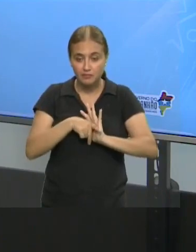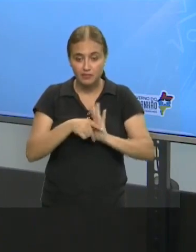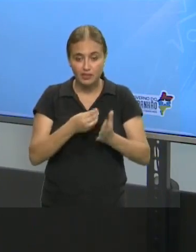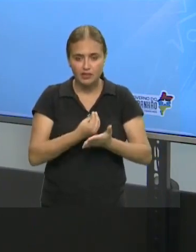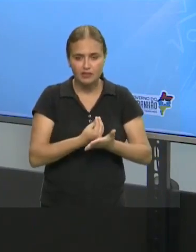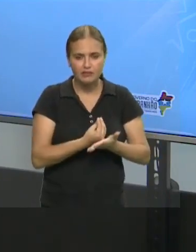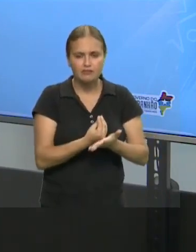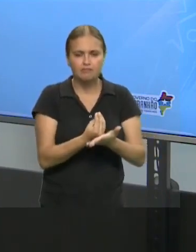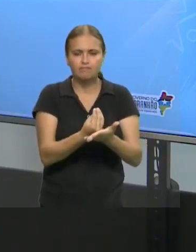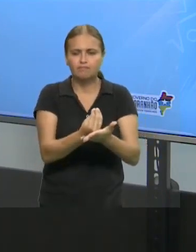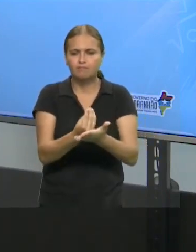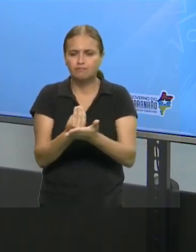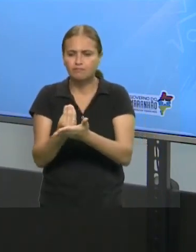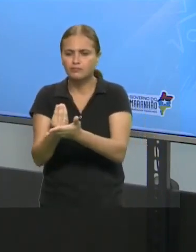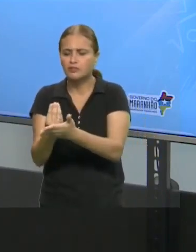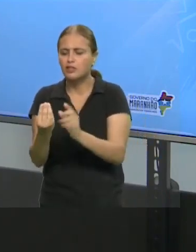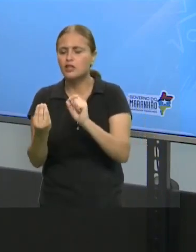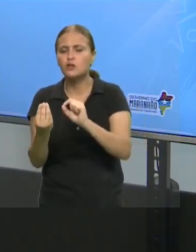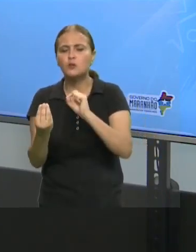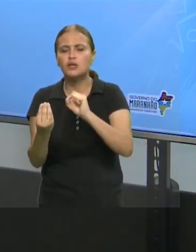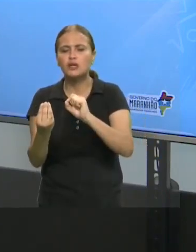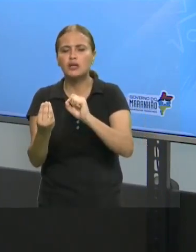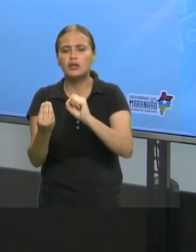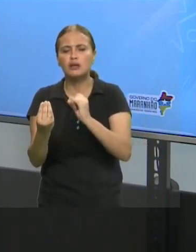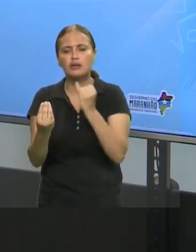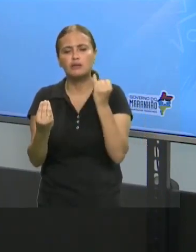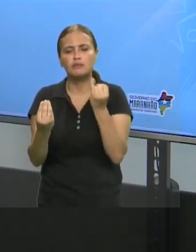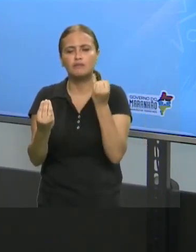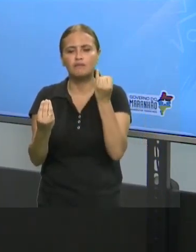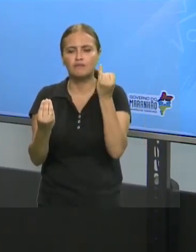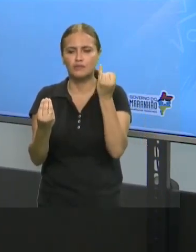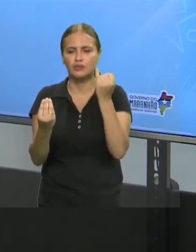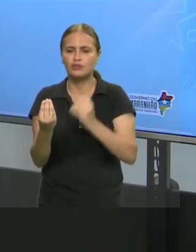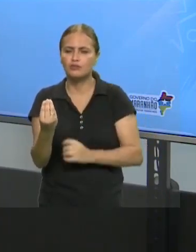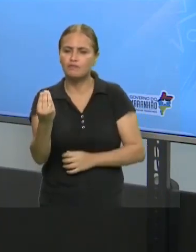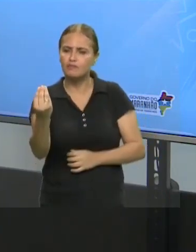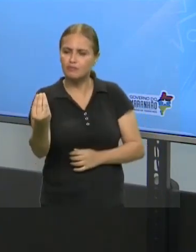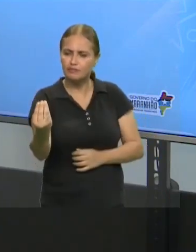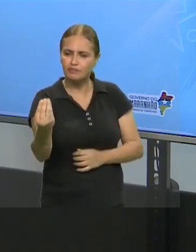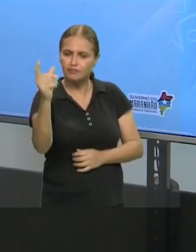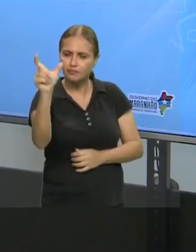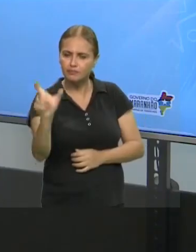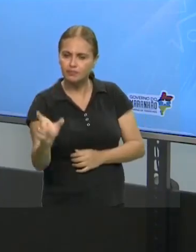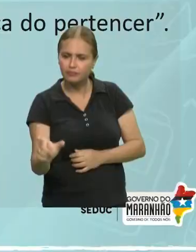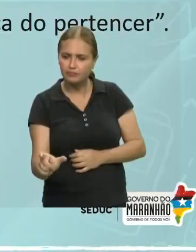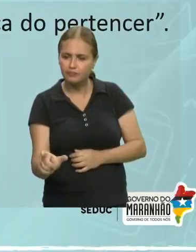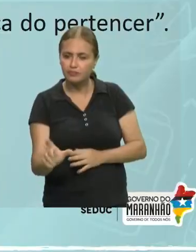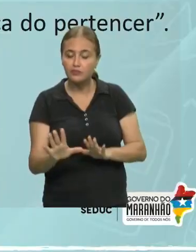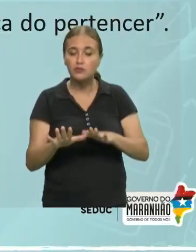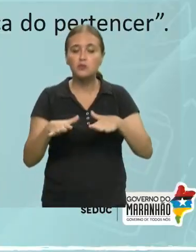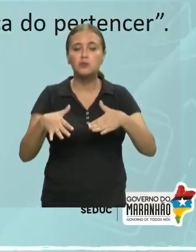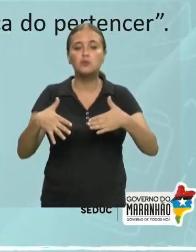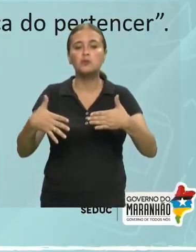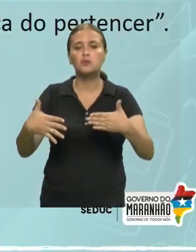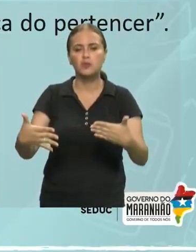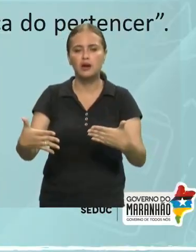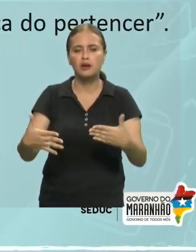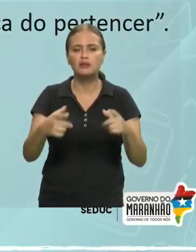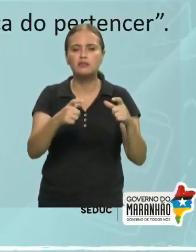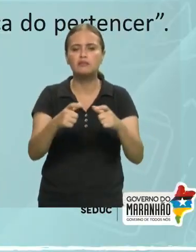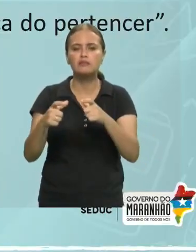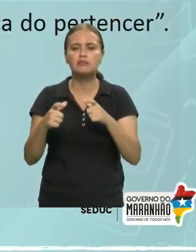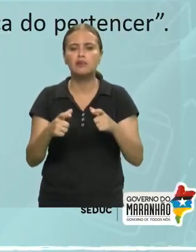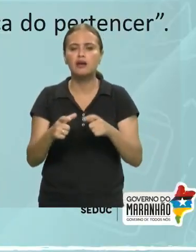é importante para alguém. E você? A quais lugares você